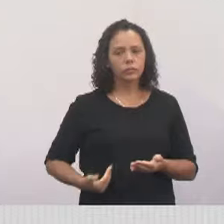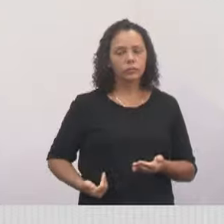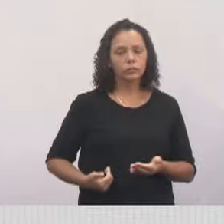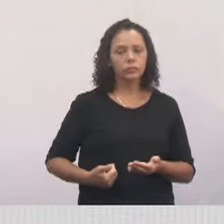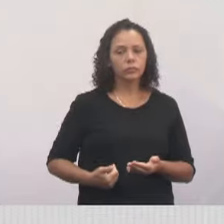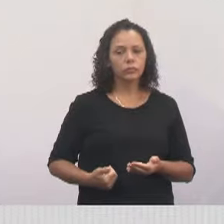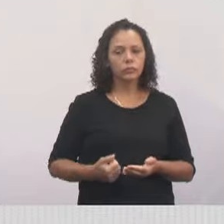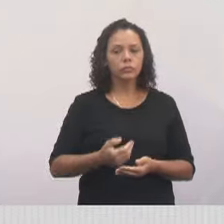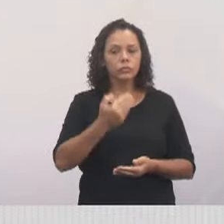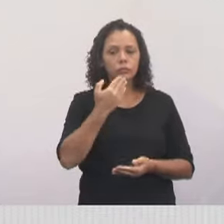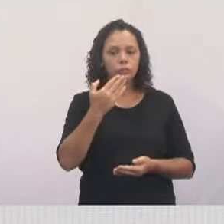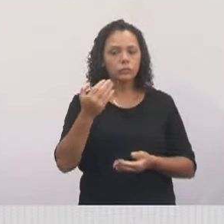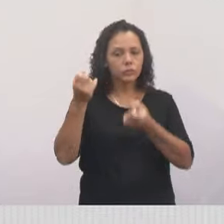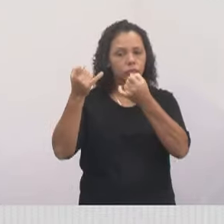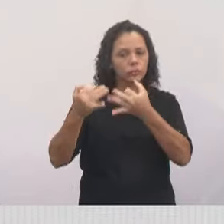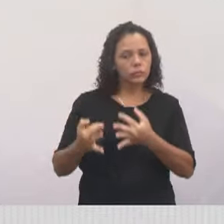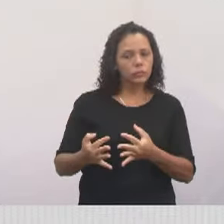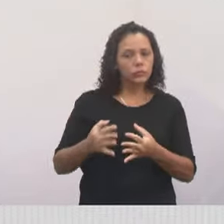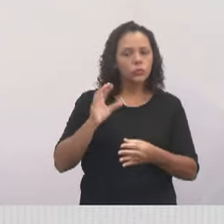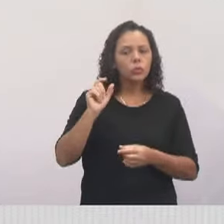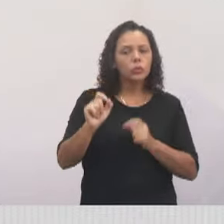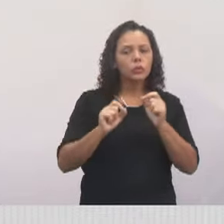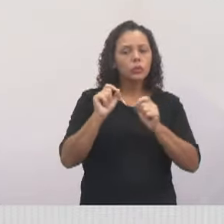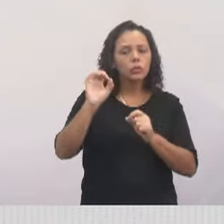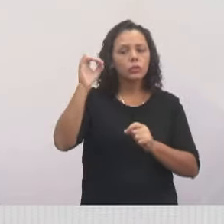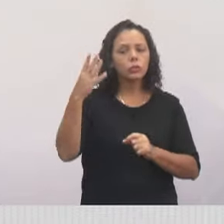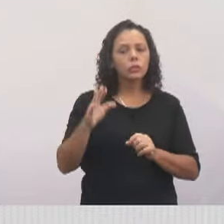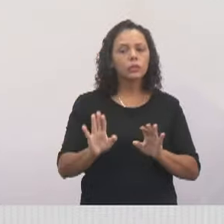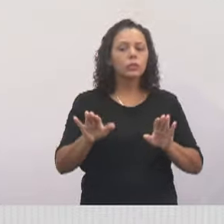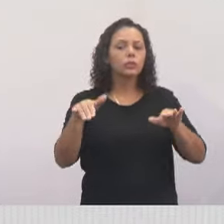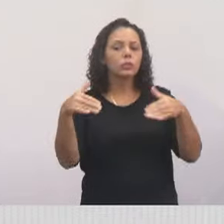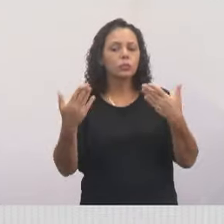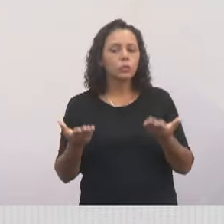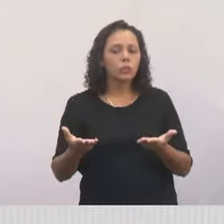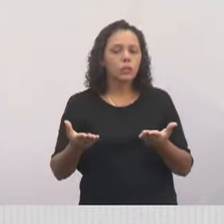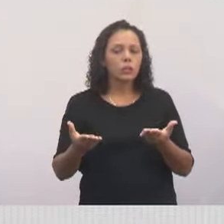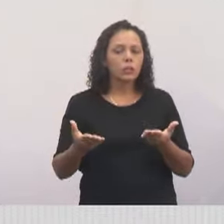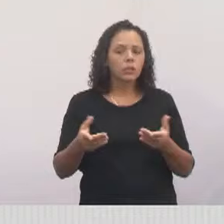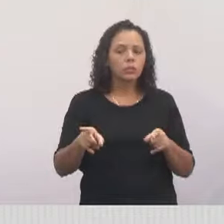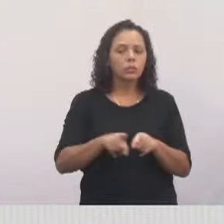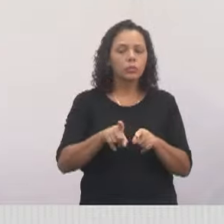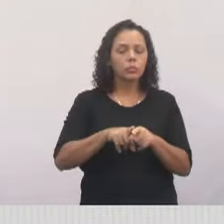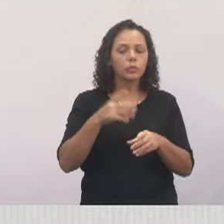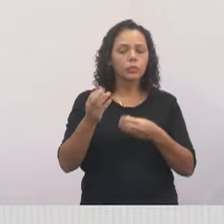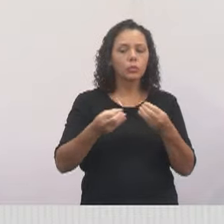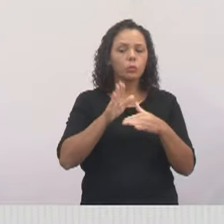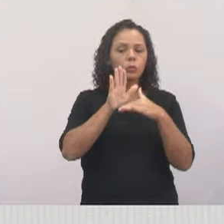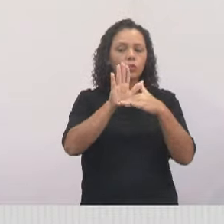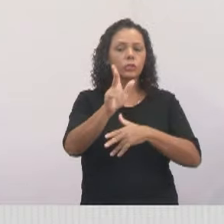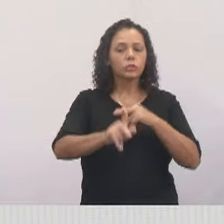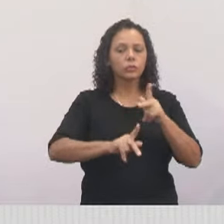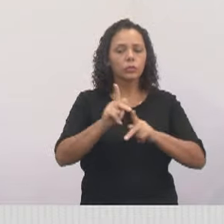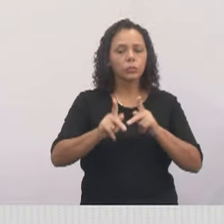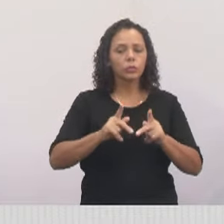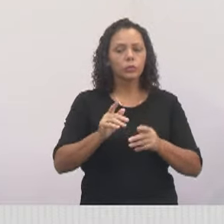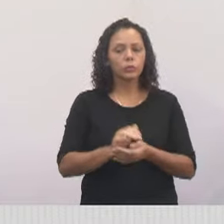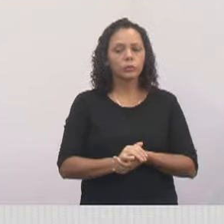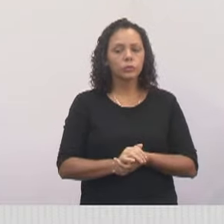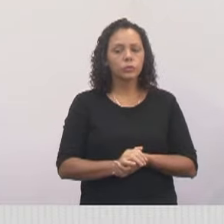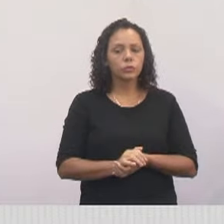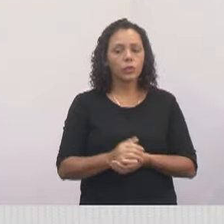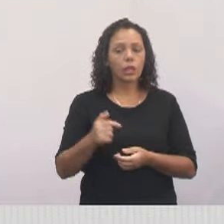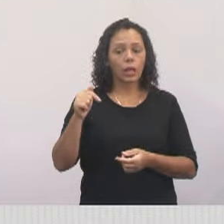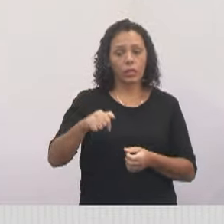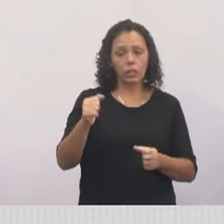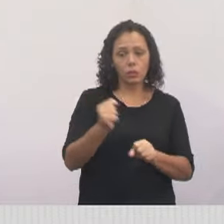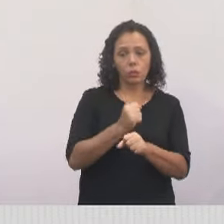E vou pedir ao Celso que explique para a gente o que está acontecendo aqui. Qual a previsão e o benefício que nós teremos futuramente. A gente tem